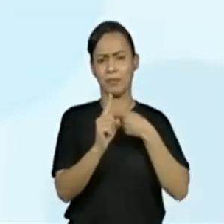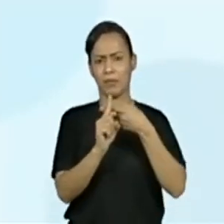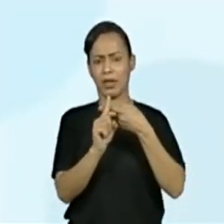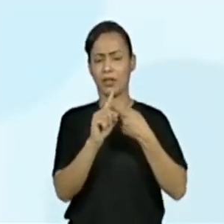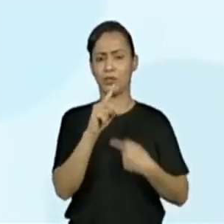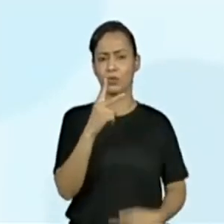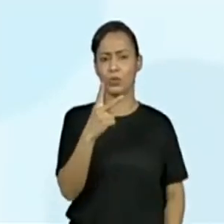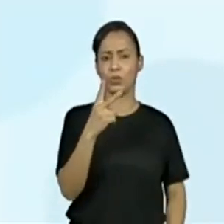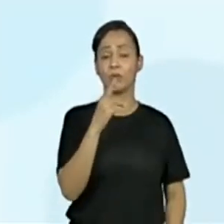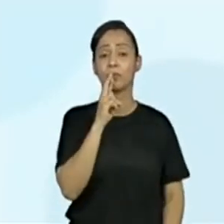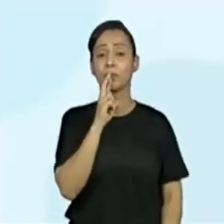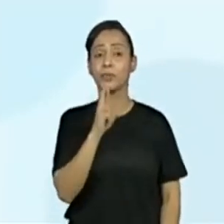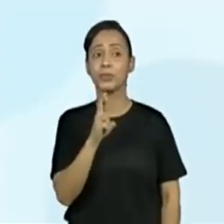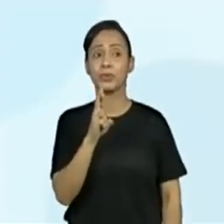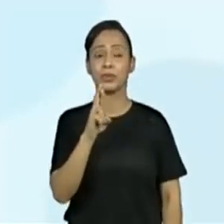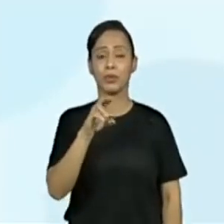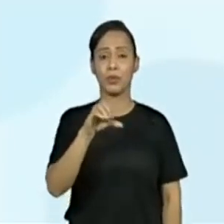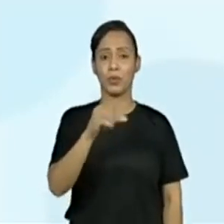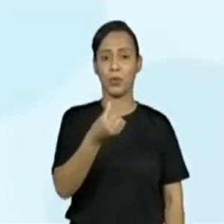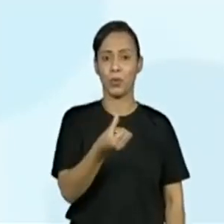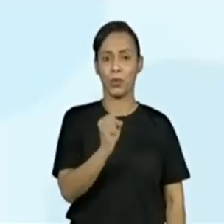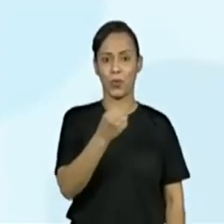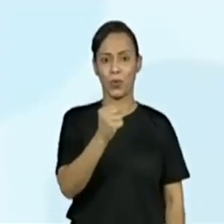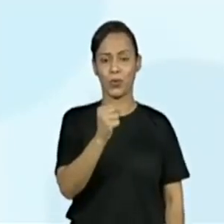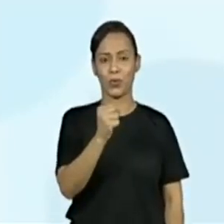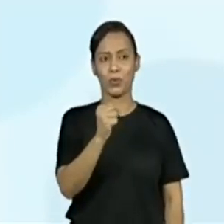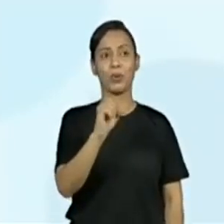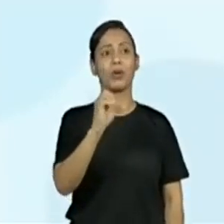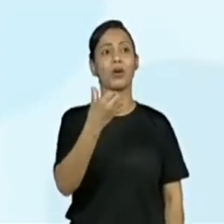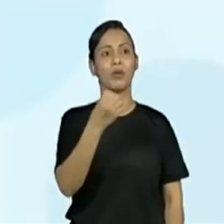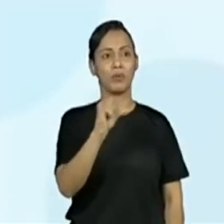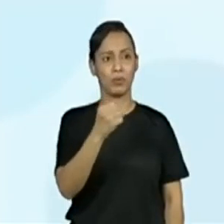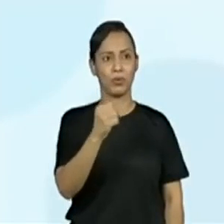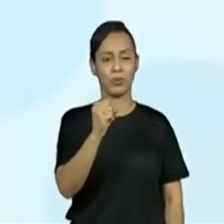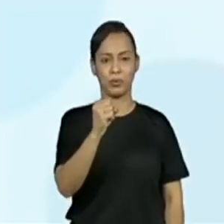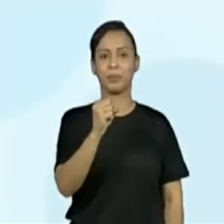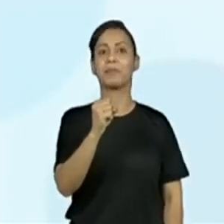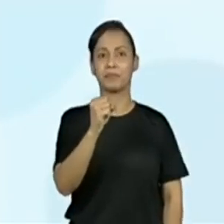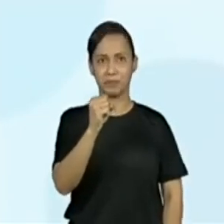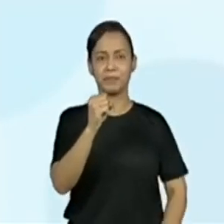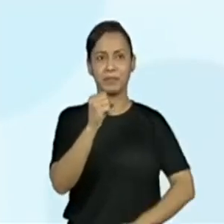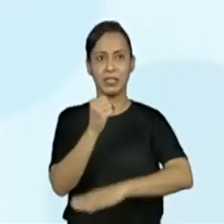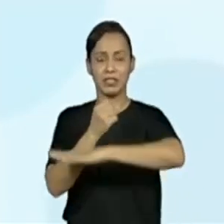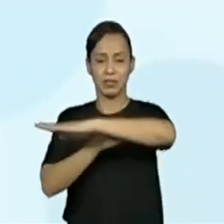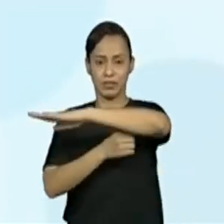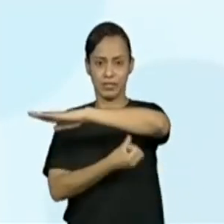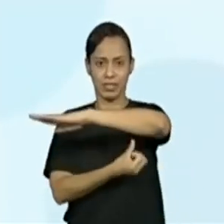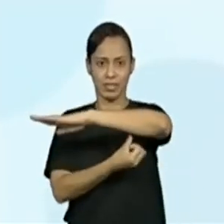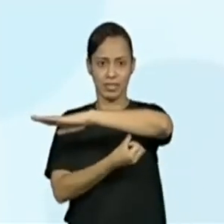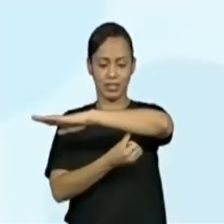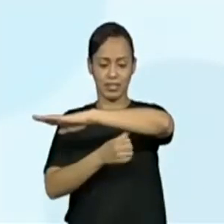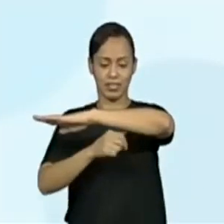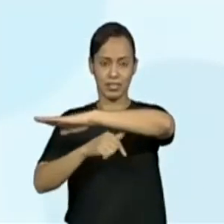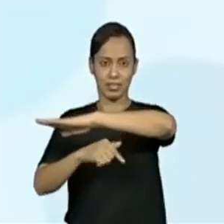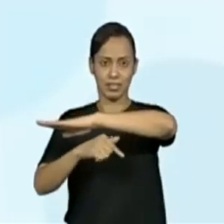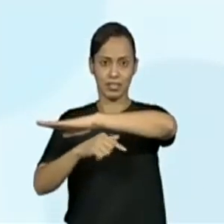é igual a 8. Igual a 8. Então, vou colocar o 8 aqui. Na nossa sequência, na reta